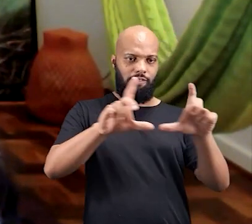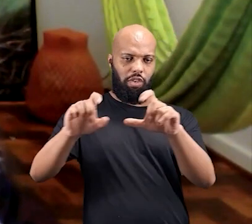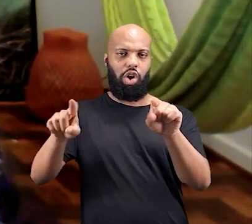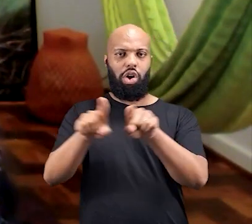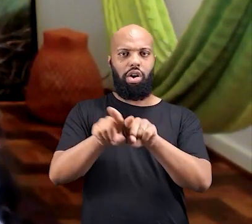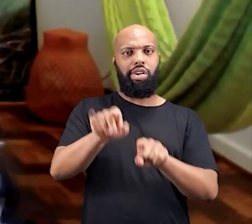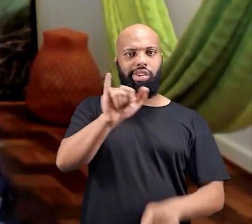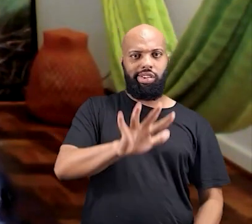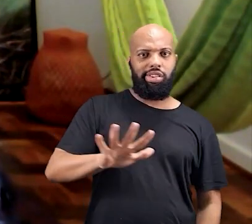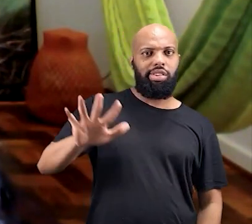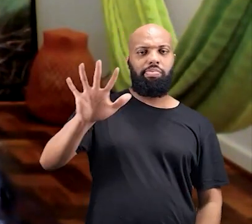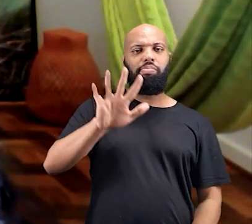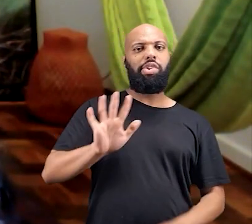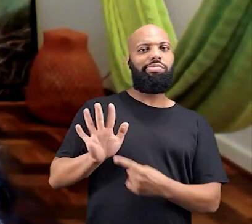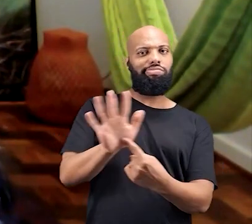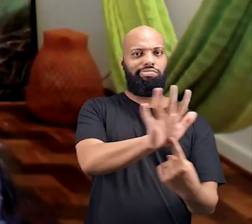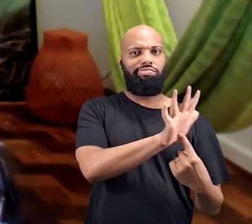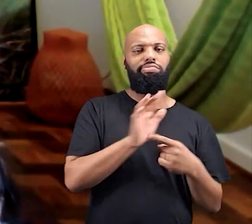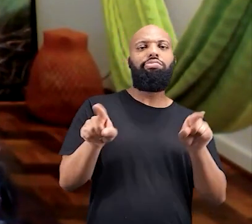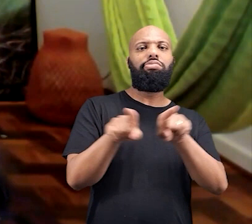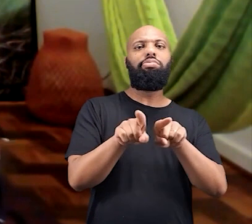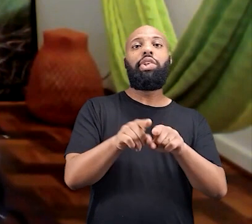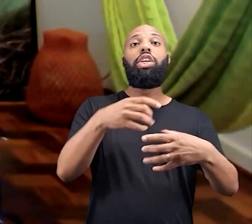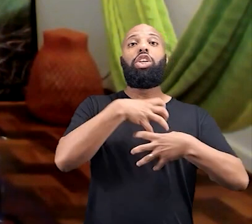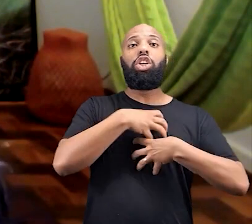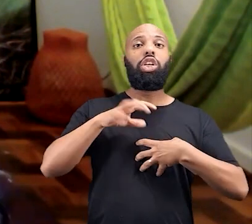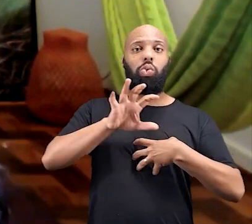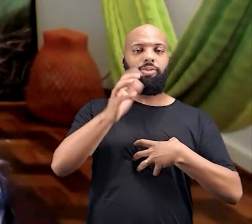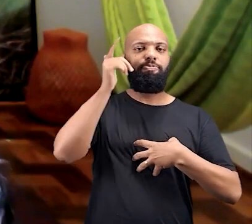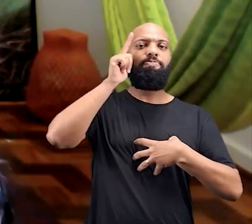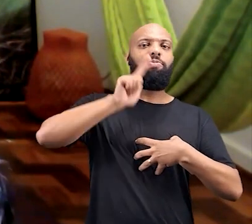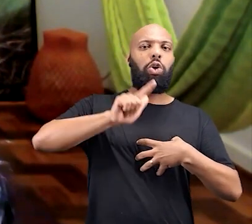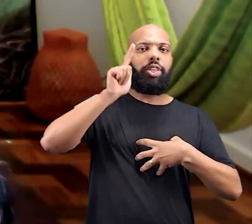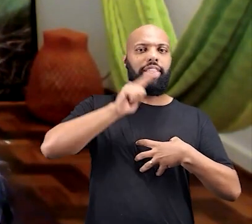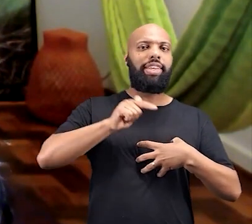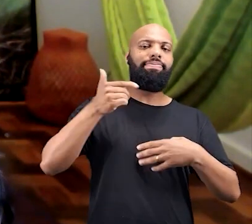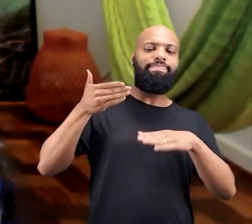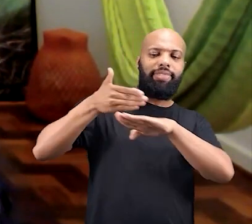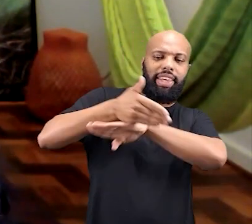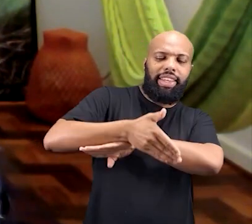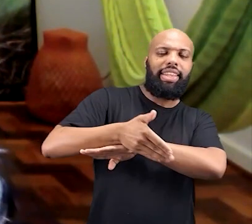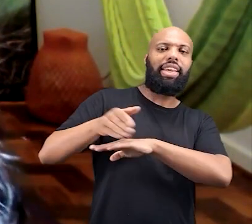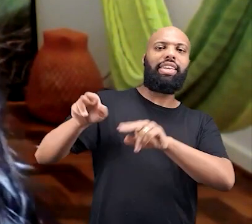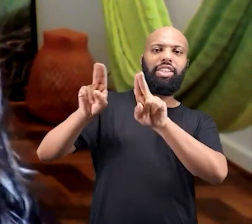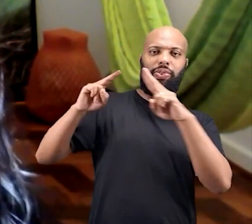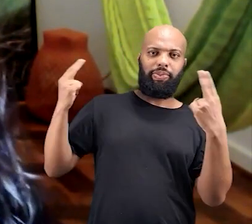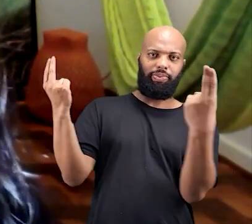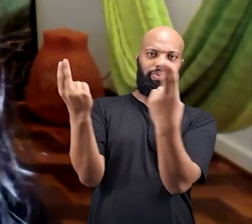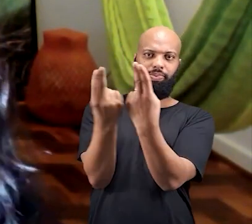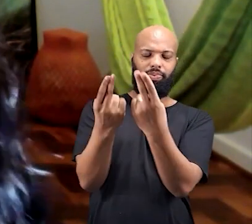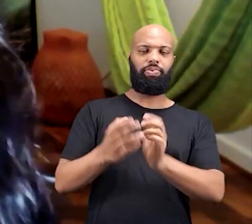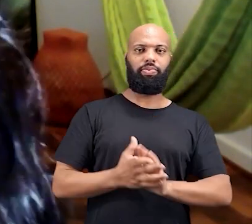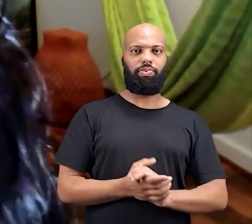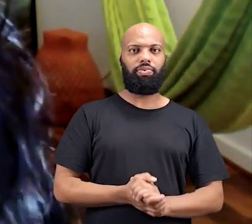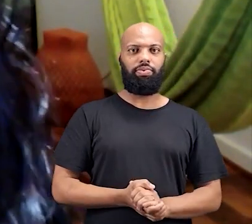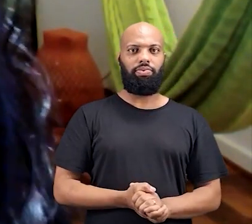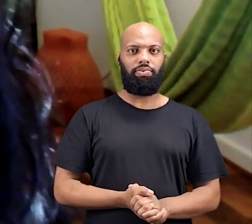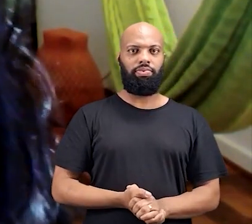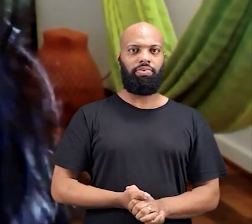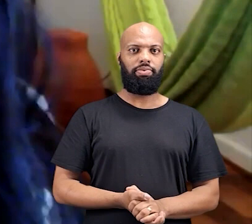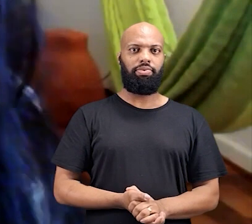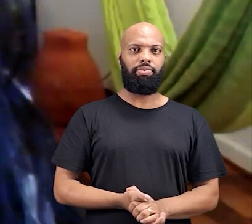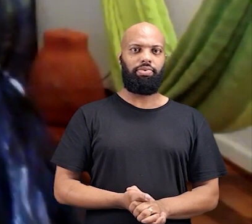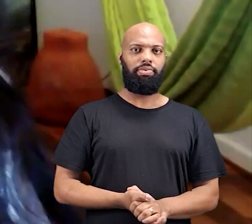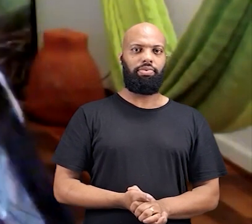de fazer isso mostrando um pouco das imagens, das fotos, para que a gente possa entrar um pouco mais dentro deste universo.